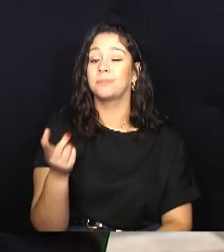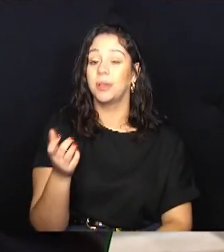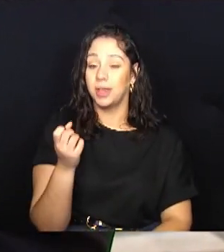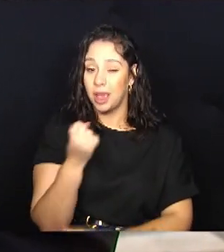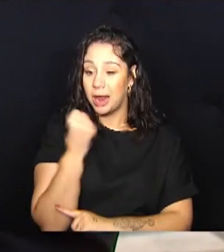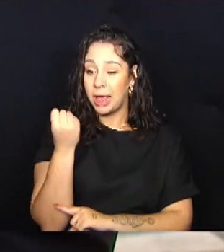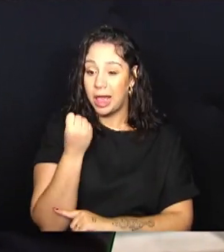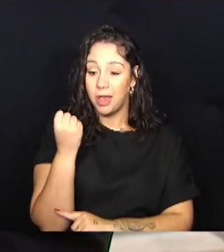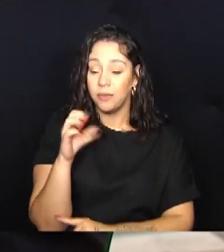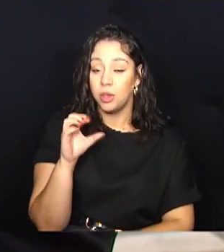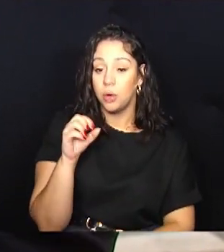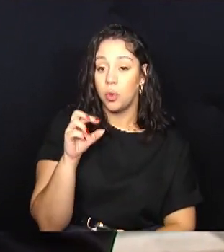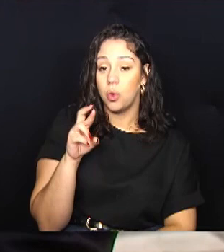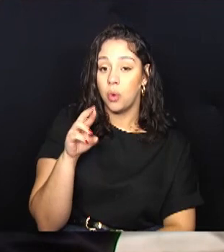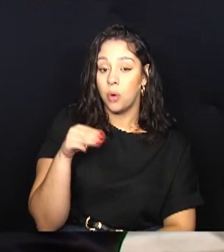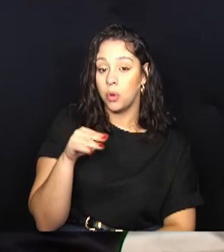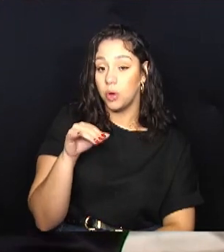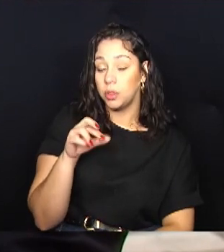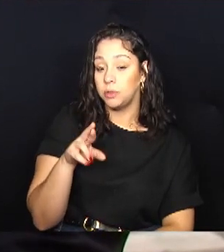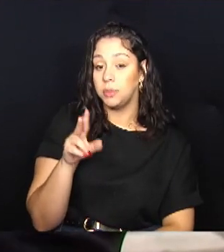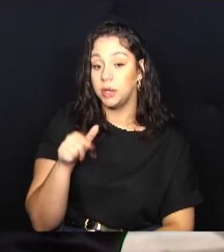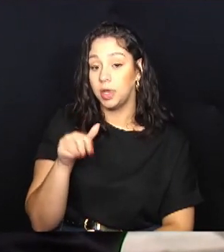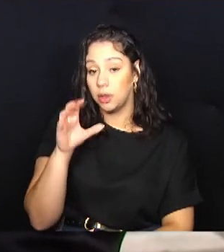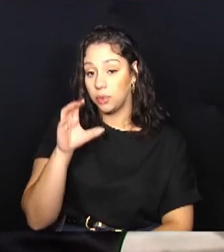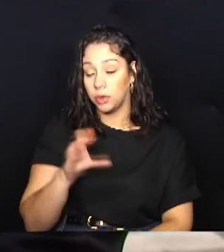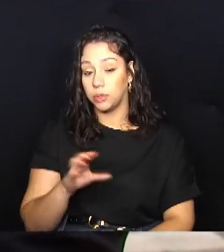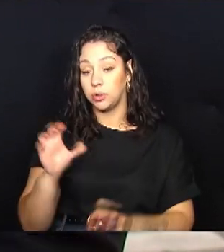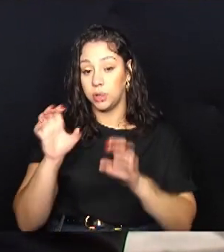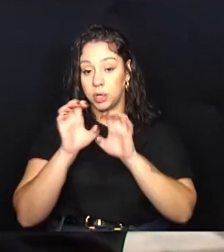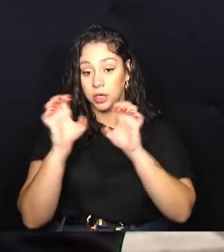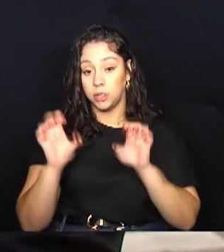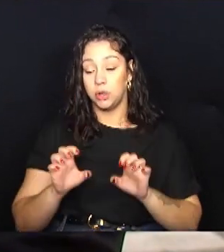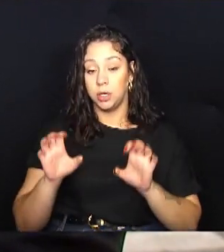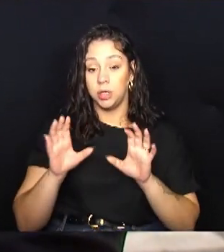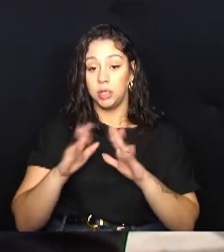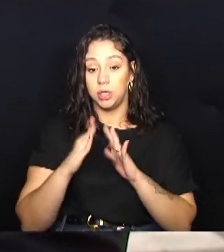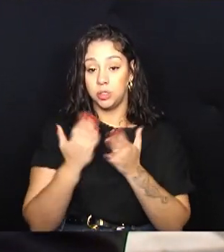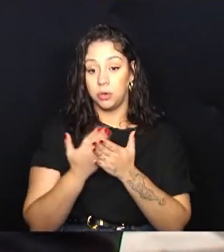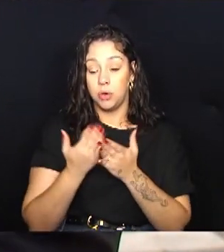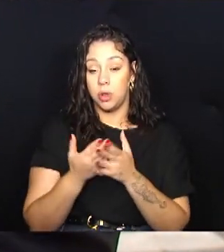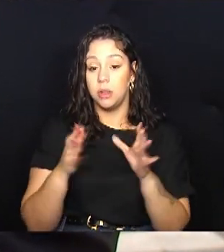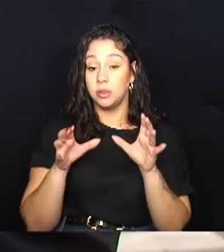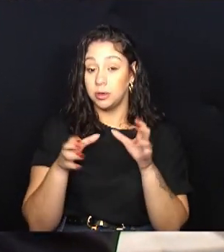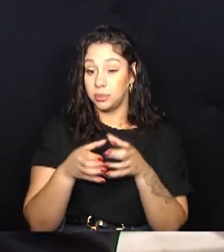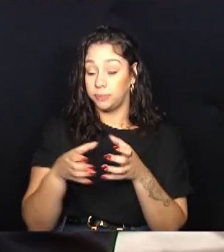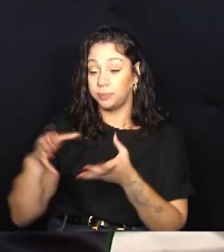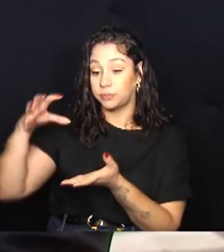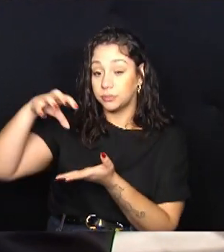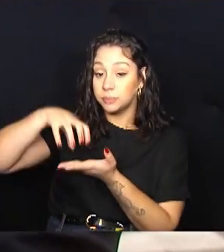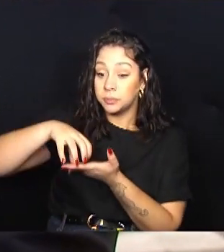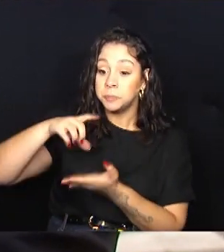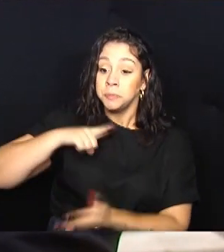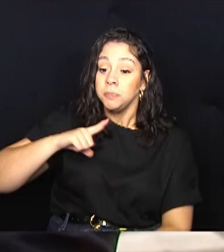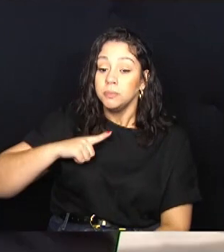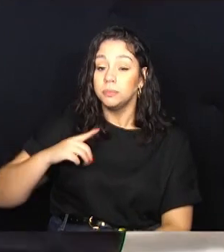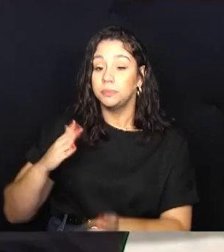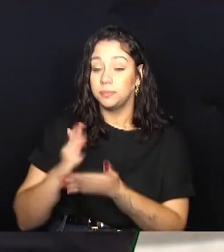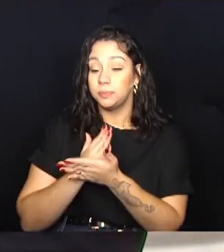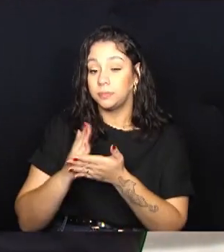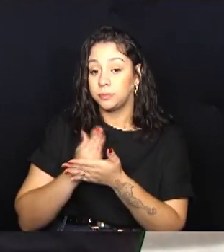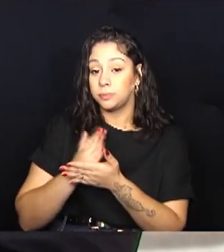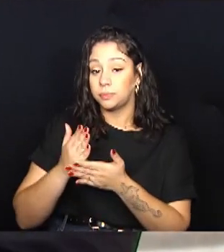o seu Osmir, coordenador de infraestrutura da escola comunitária, a própria unidade chegou a fazer alguns